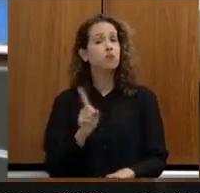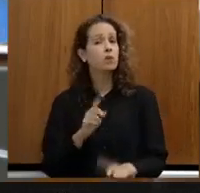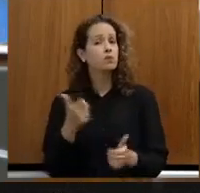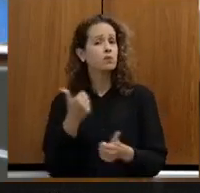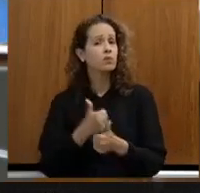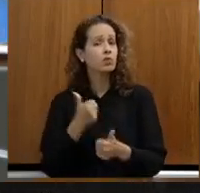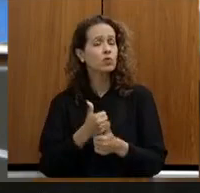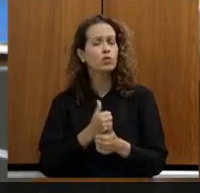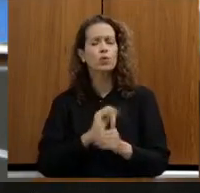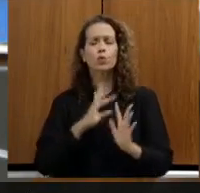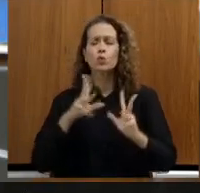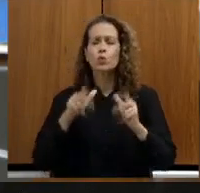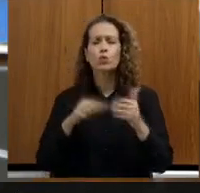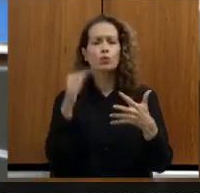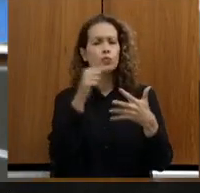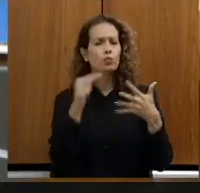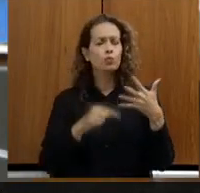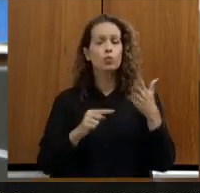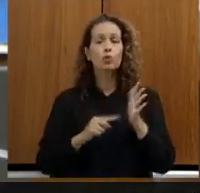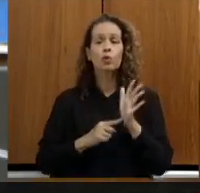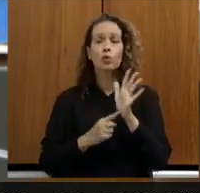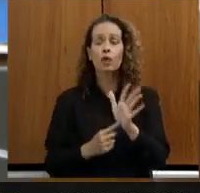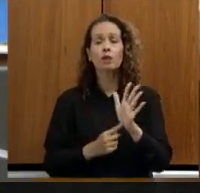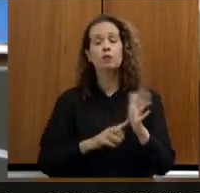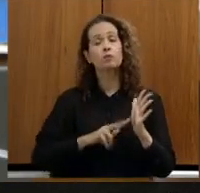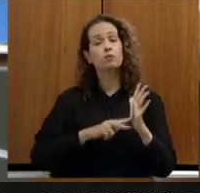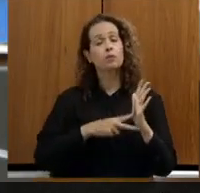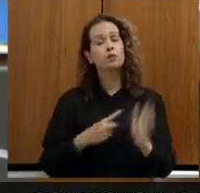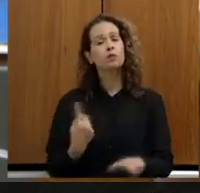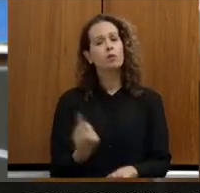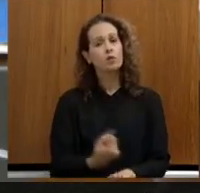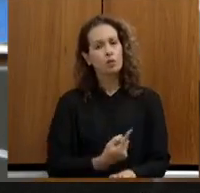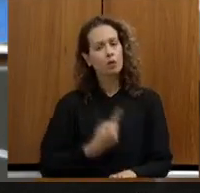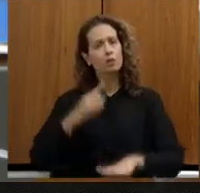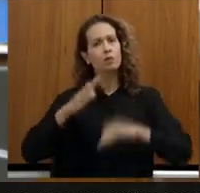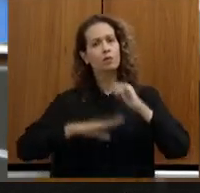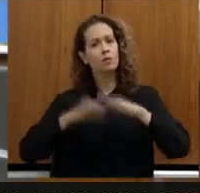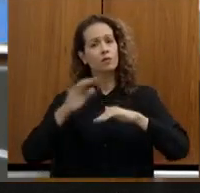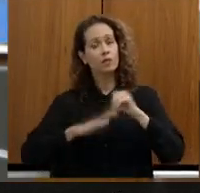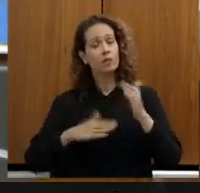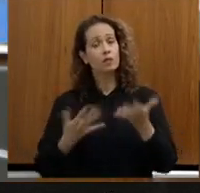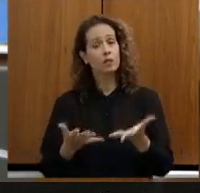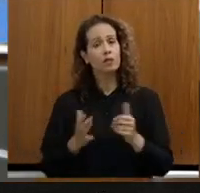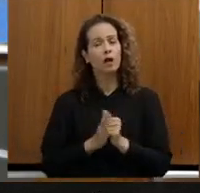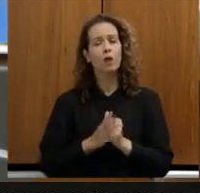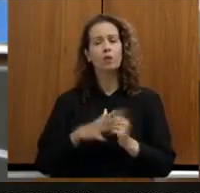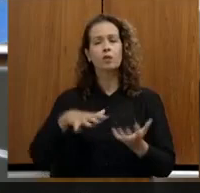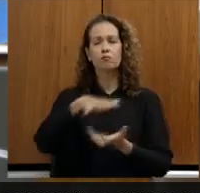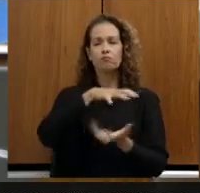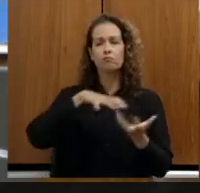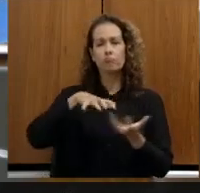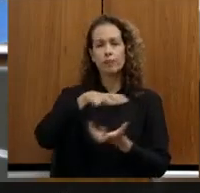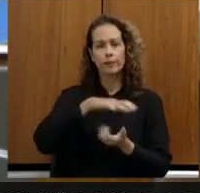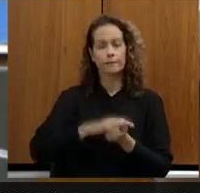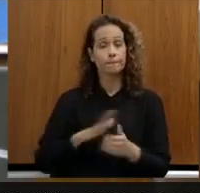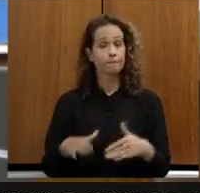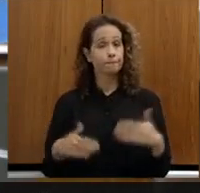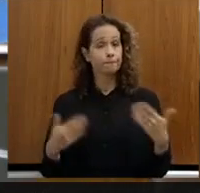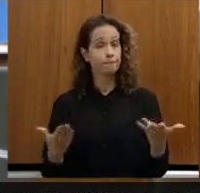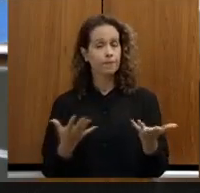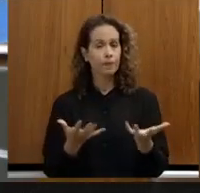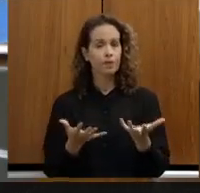os pleitos colocados pelo sindicato pela nossa categoria nesse movimento grevista então eu queria